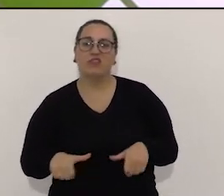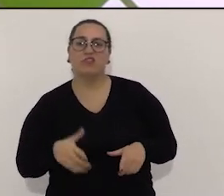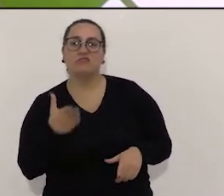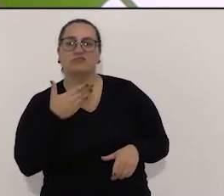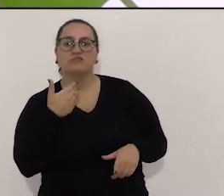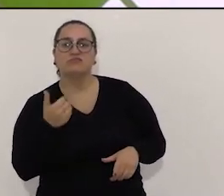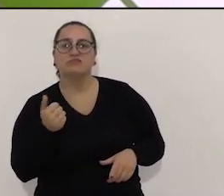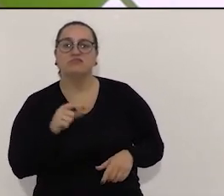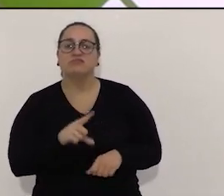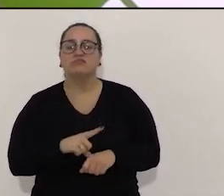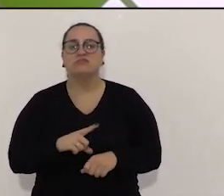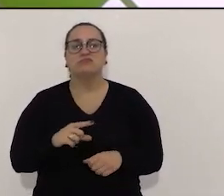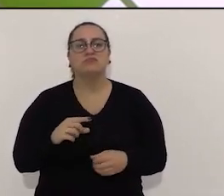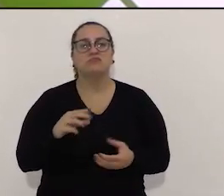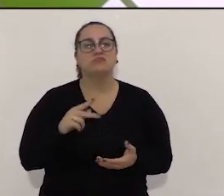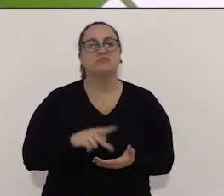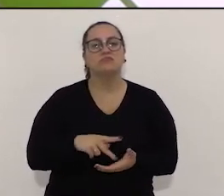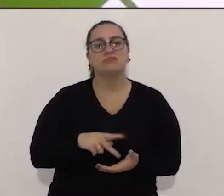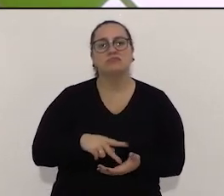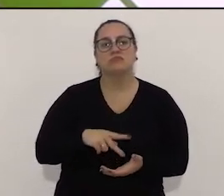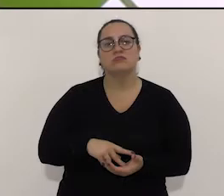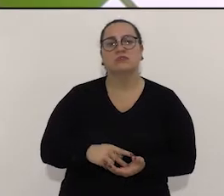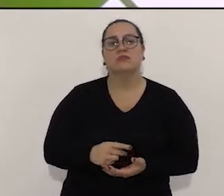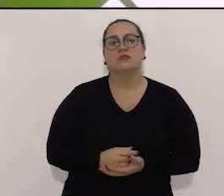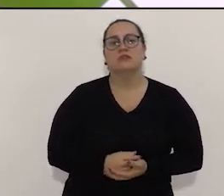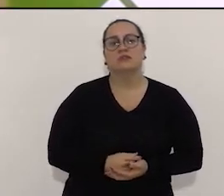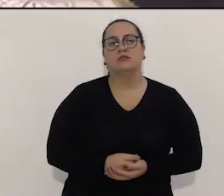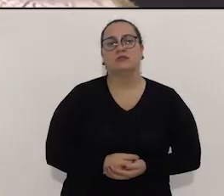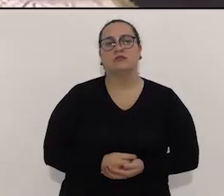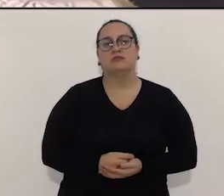trabalhar, gente, não vai produzir, vai encher do álcool.